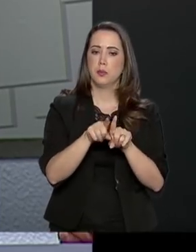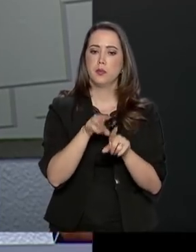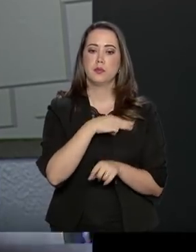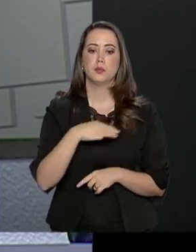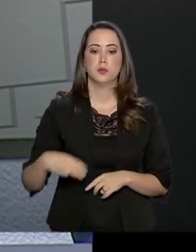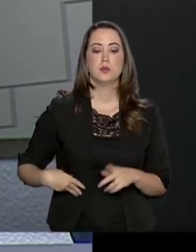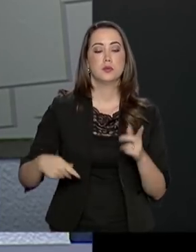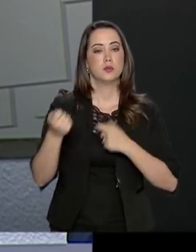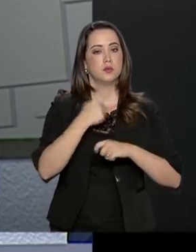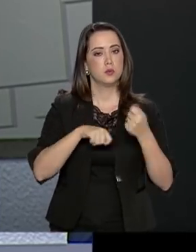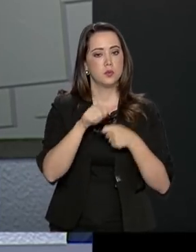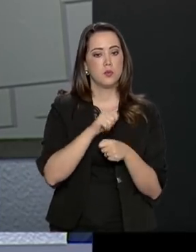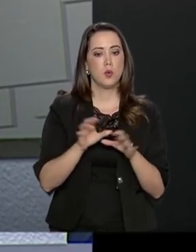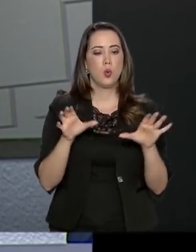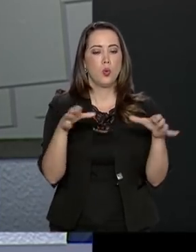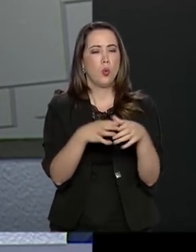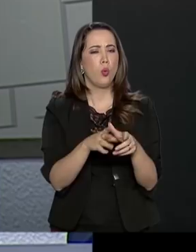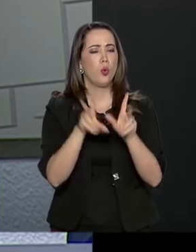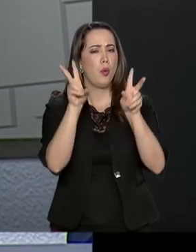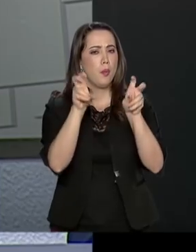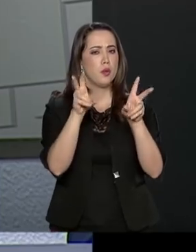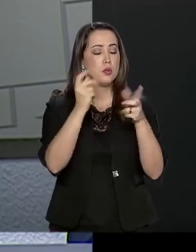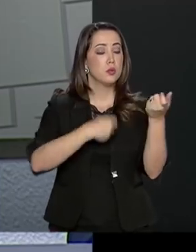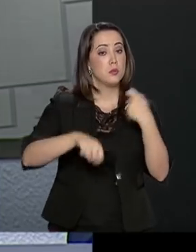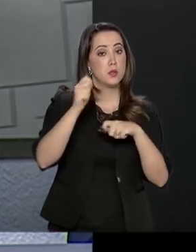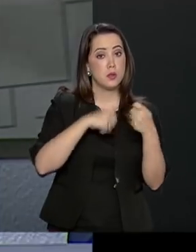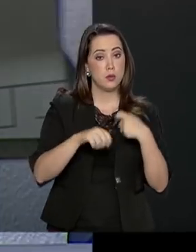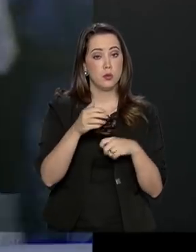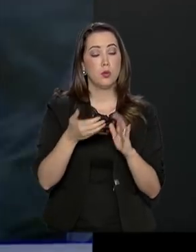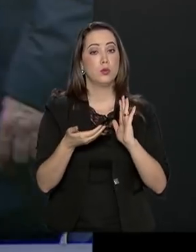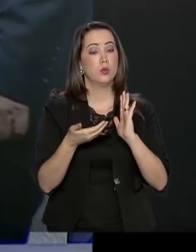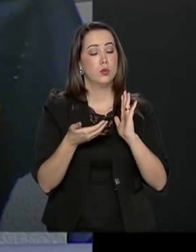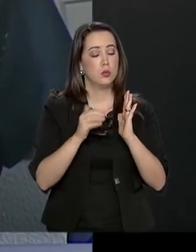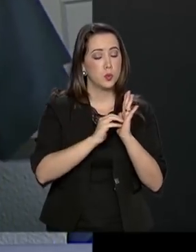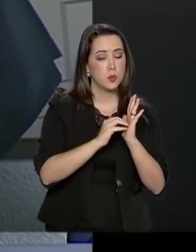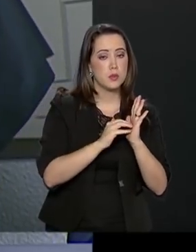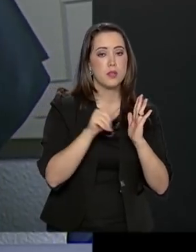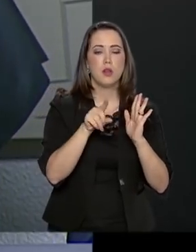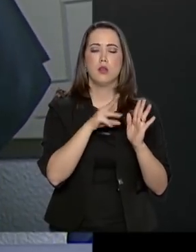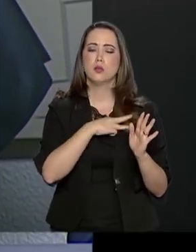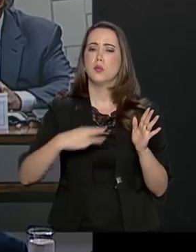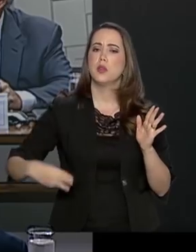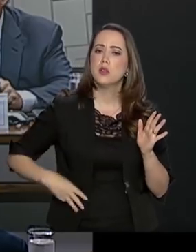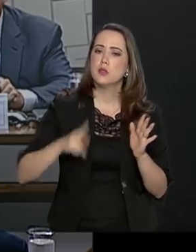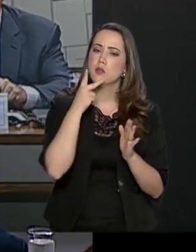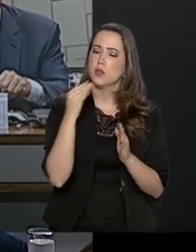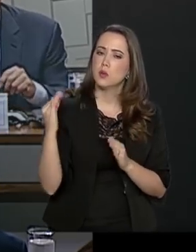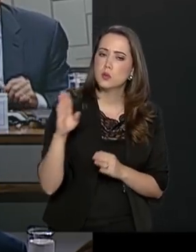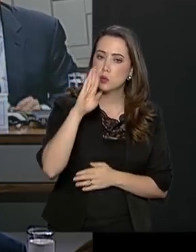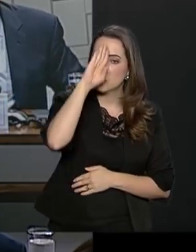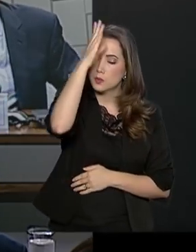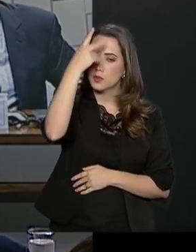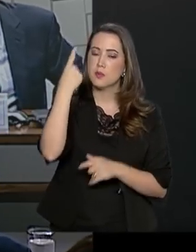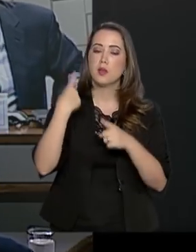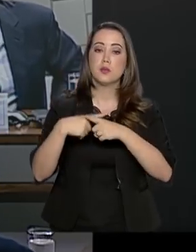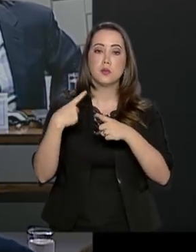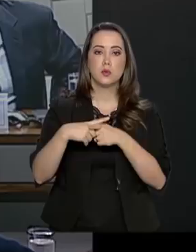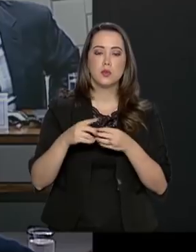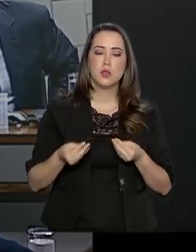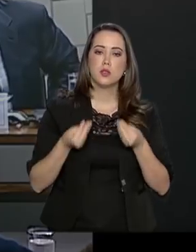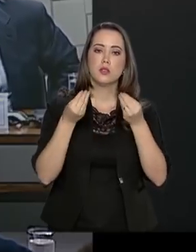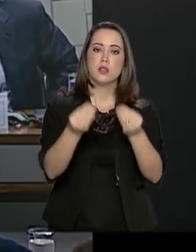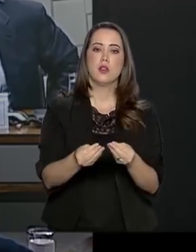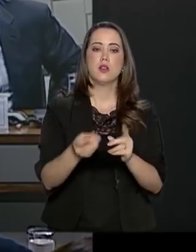Paulo Guedes. Na comissão de assuntos econômicos do Senado, o ministro relatou os principais motivos que